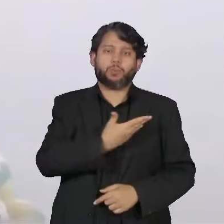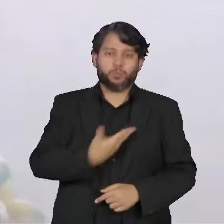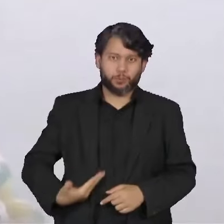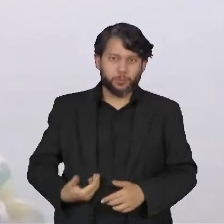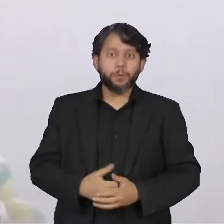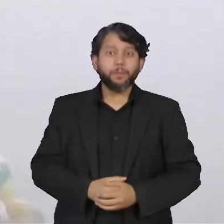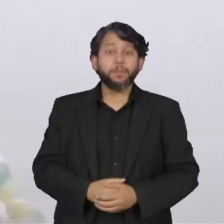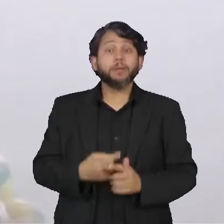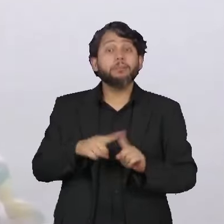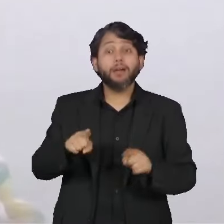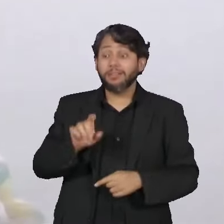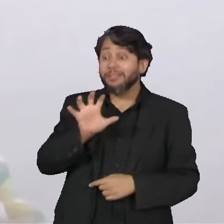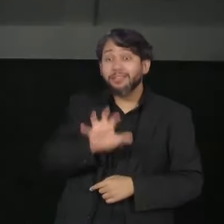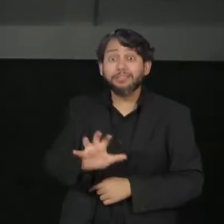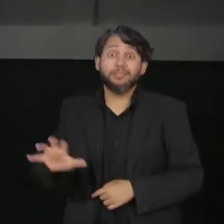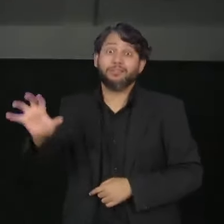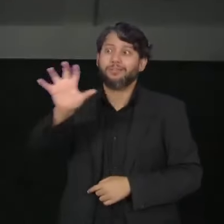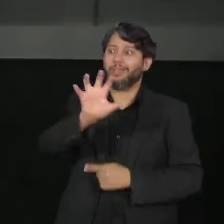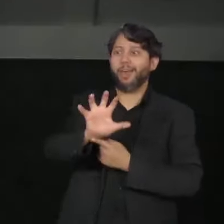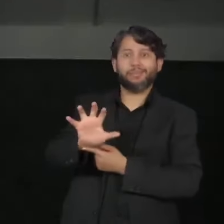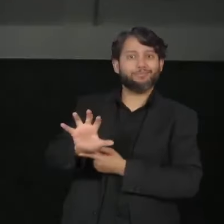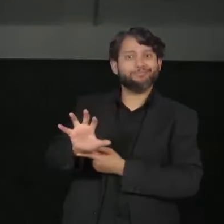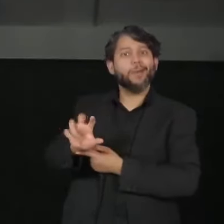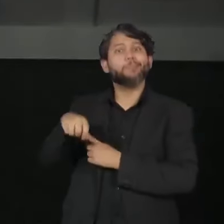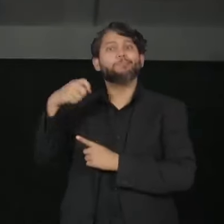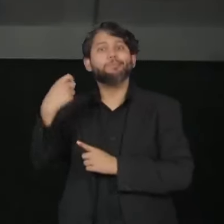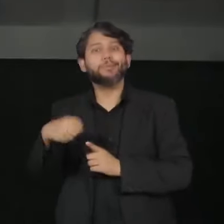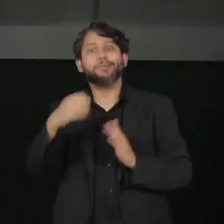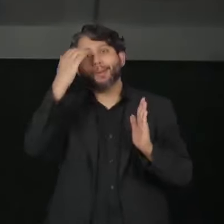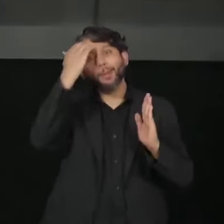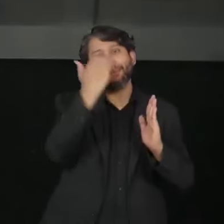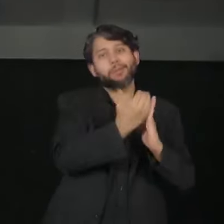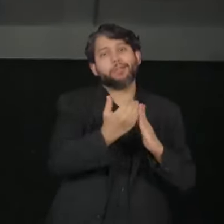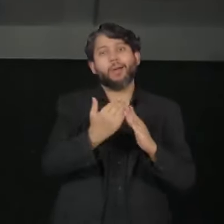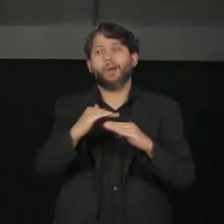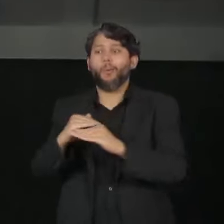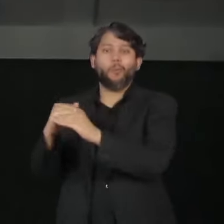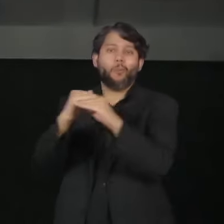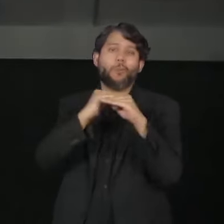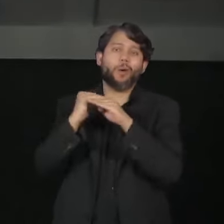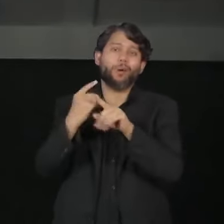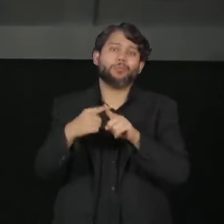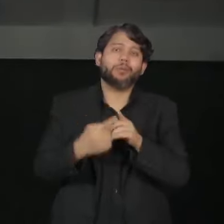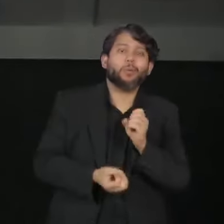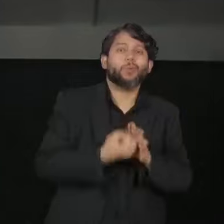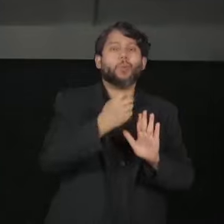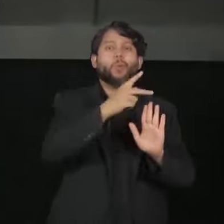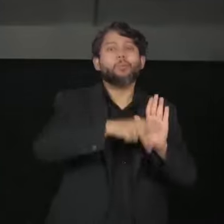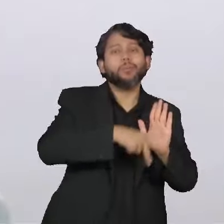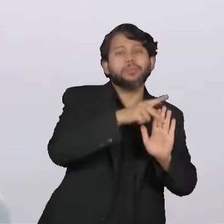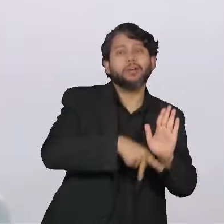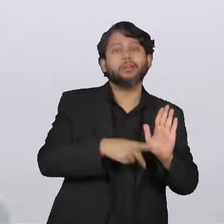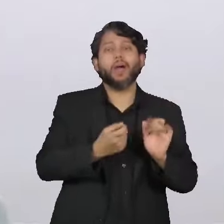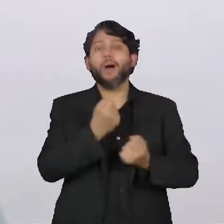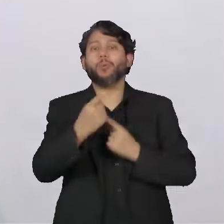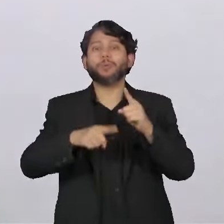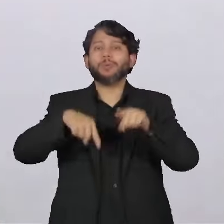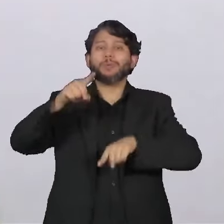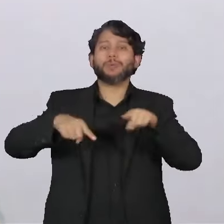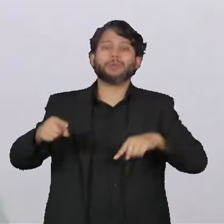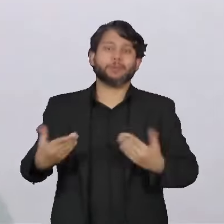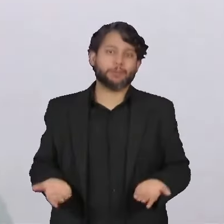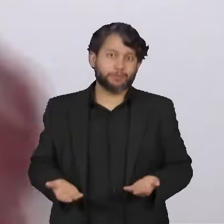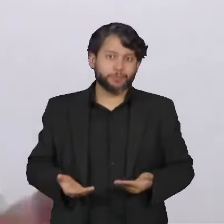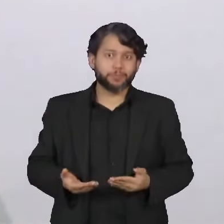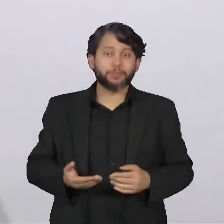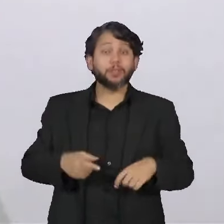sigam de maneira igual essa portaria, esse programa do Ministério da Saúde. Falta que